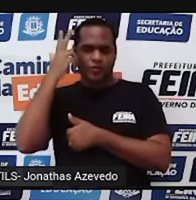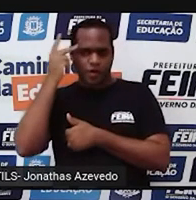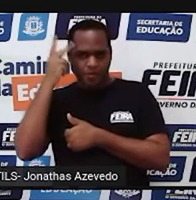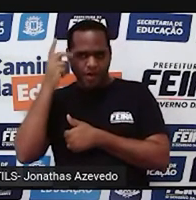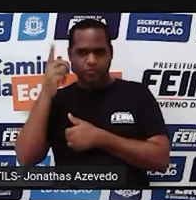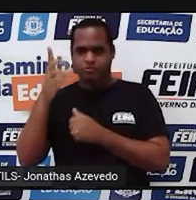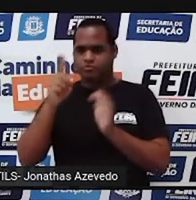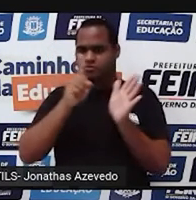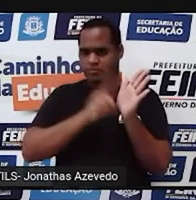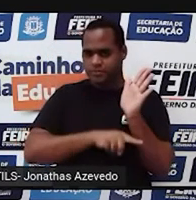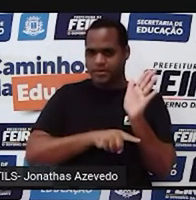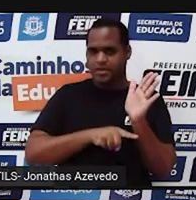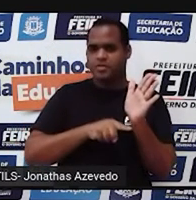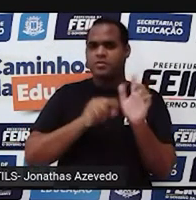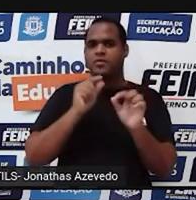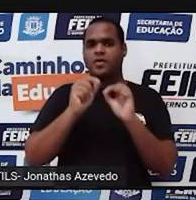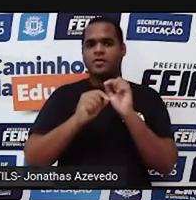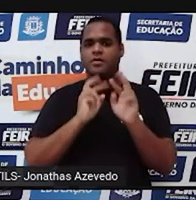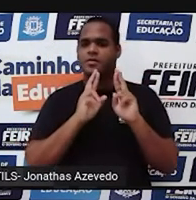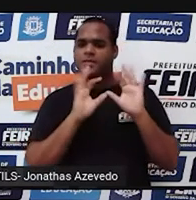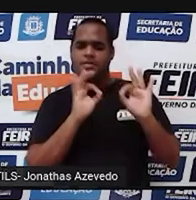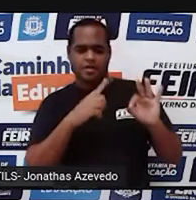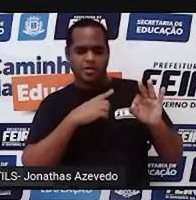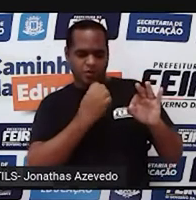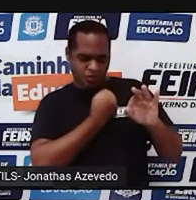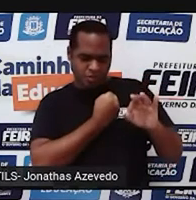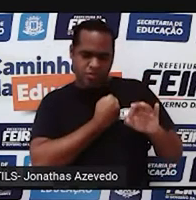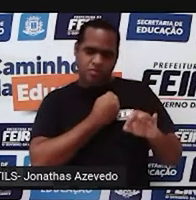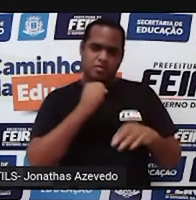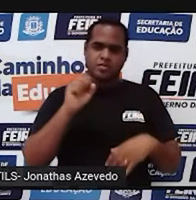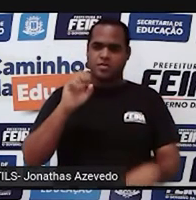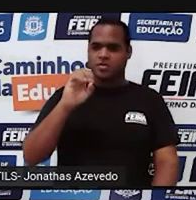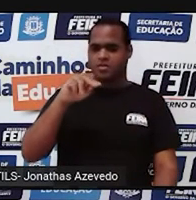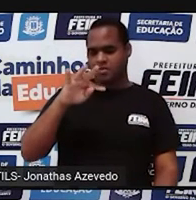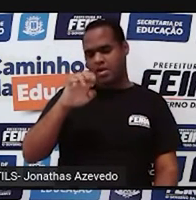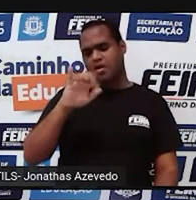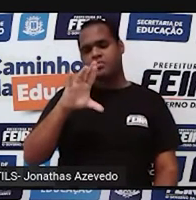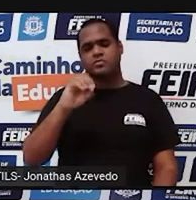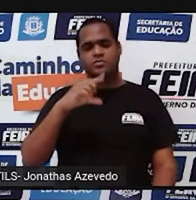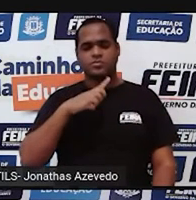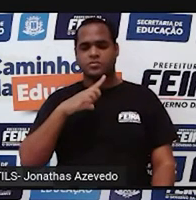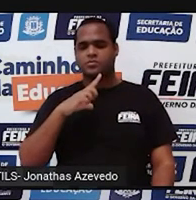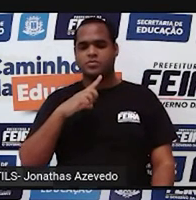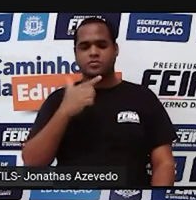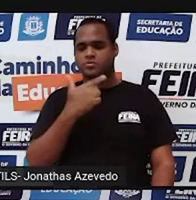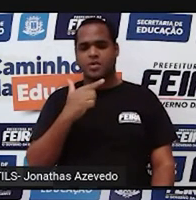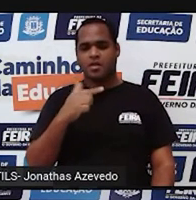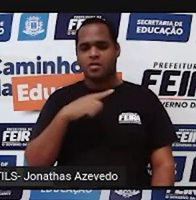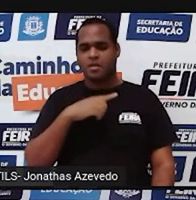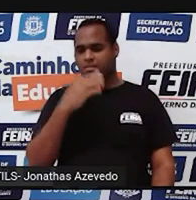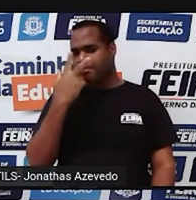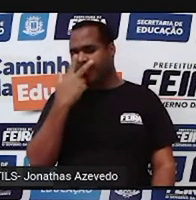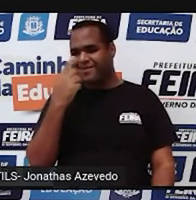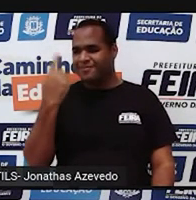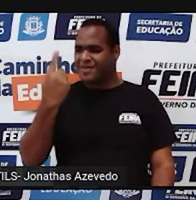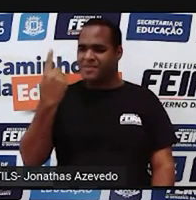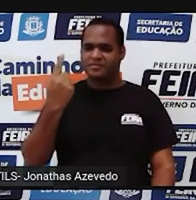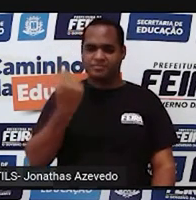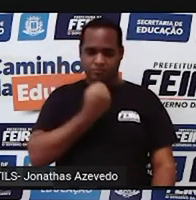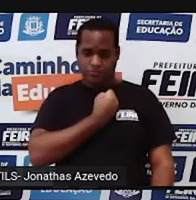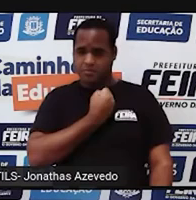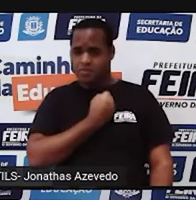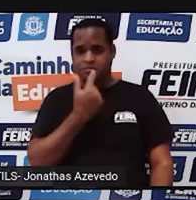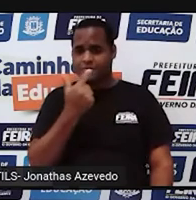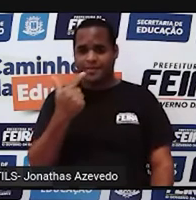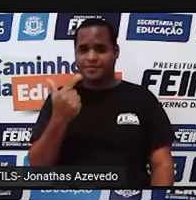negativos, resultado números inteiros. Tá? Aqui não tem um primeiro número, a gente não sabe